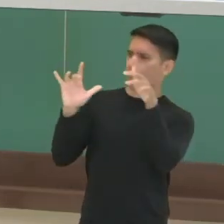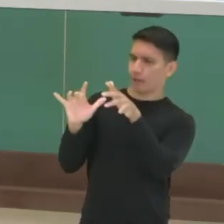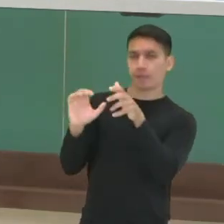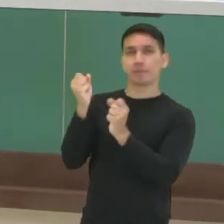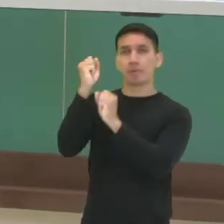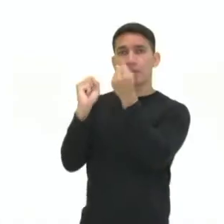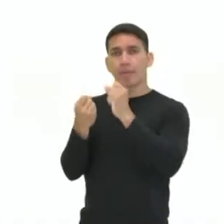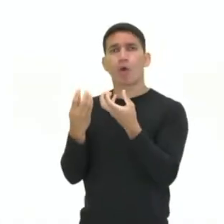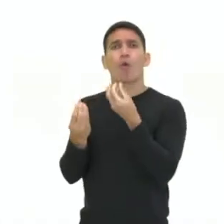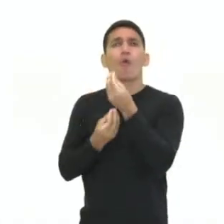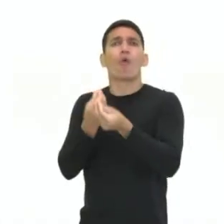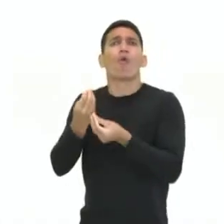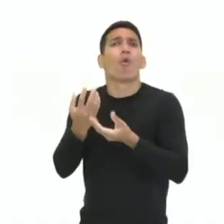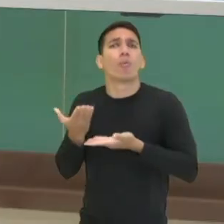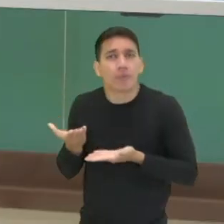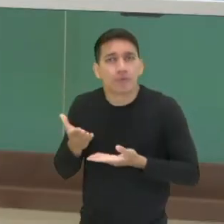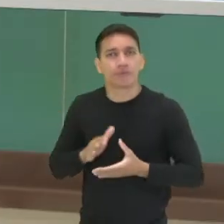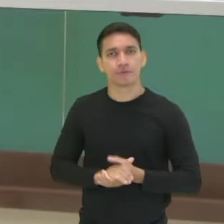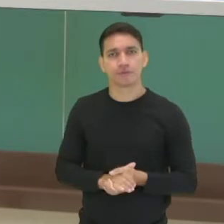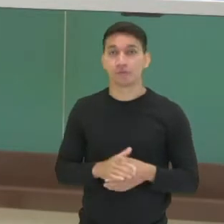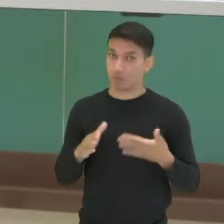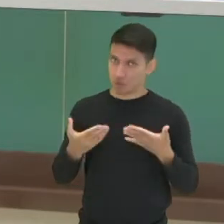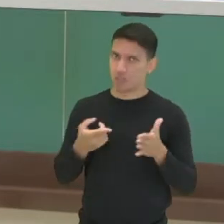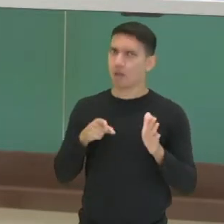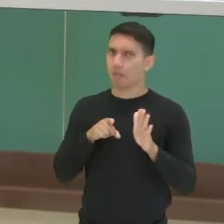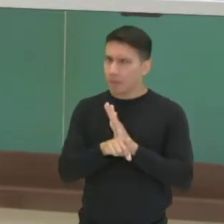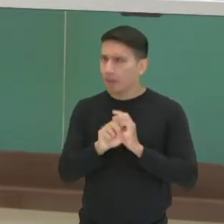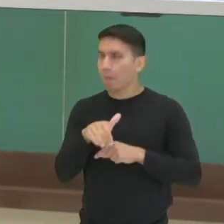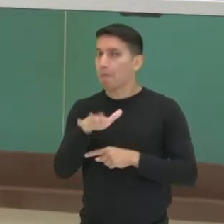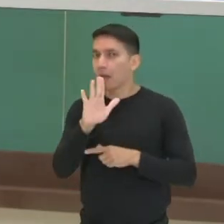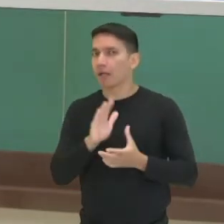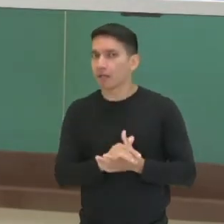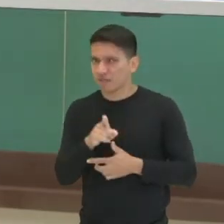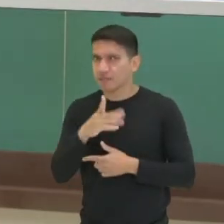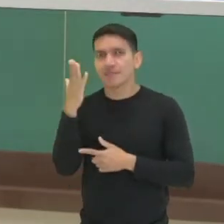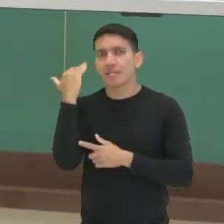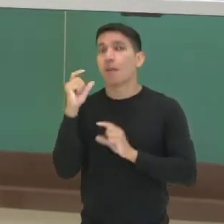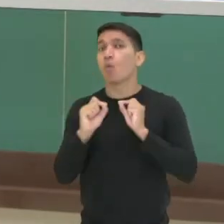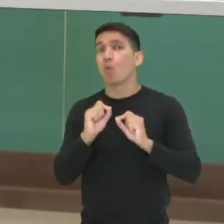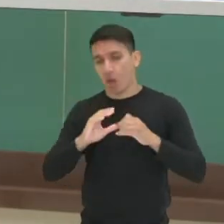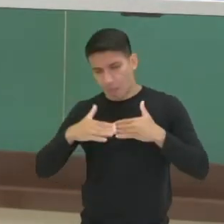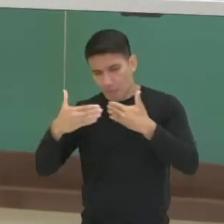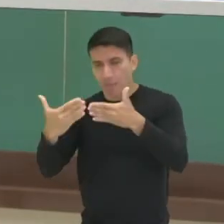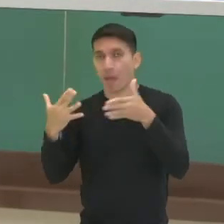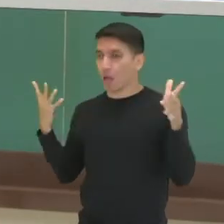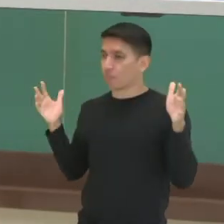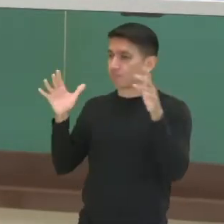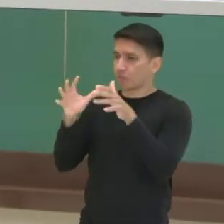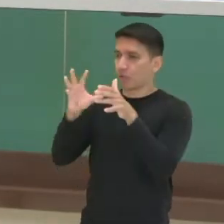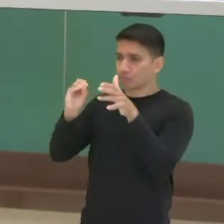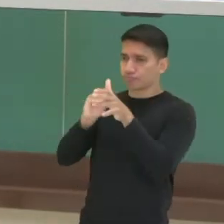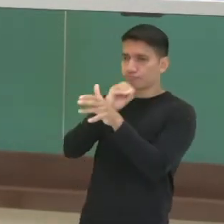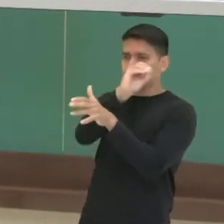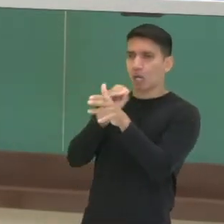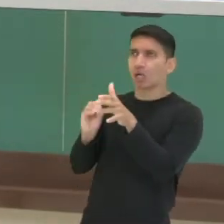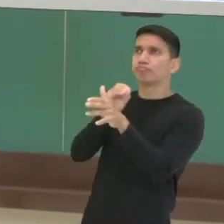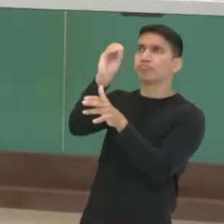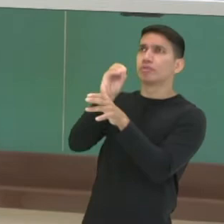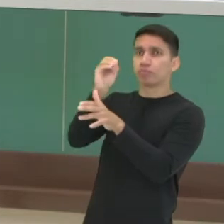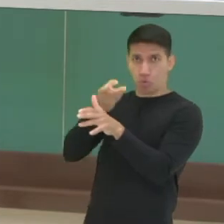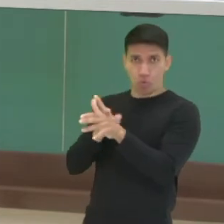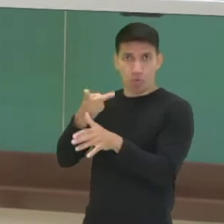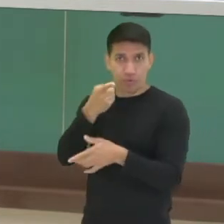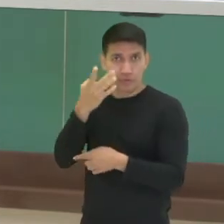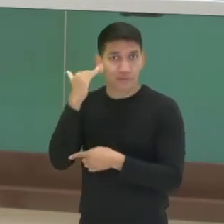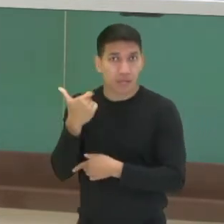brasileira e como que isso se deu? E vou além. Você sabe que está acontecendo um processo de desconcentração industrial no nosso país? Vamos